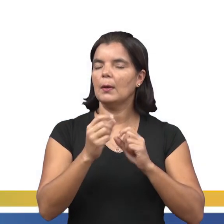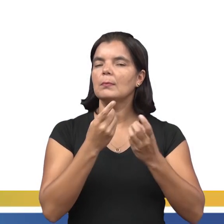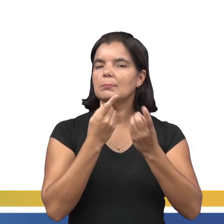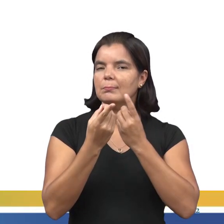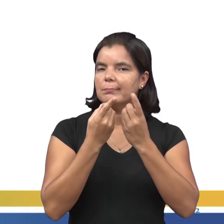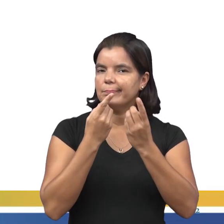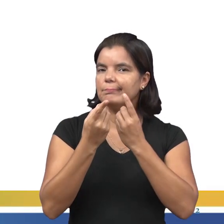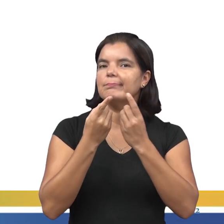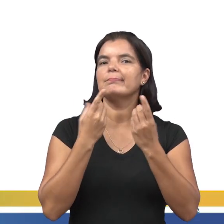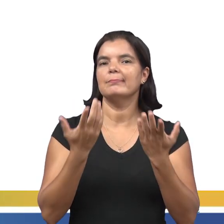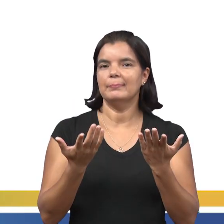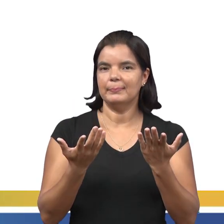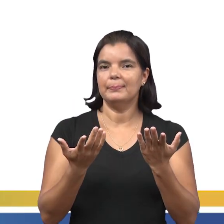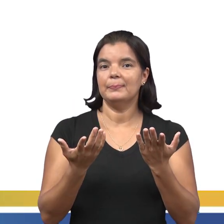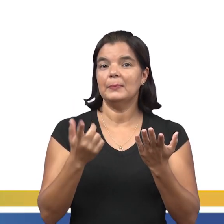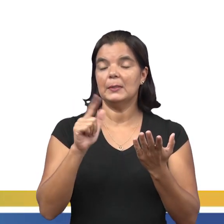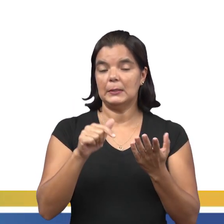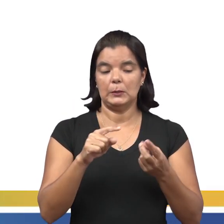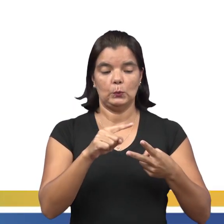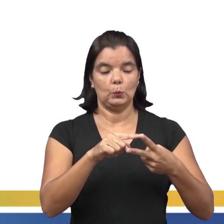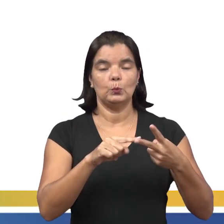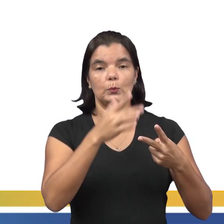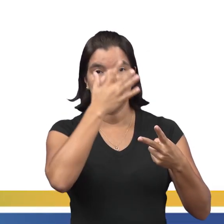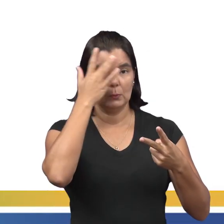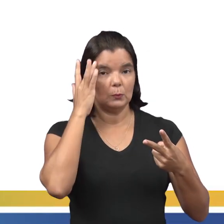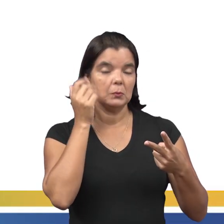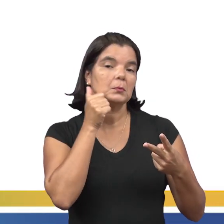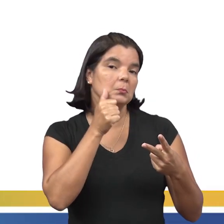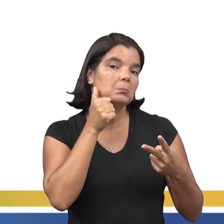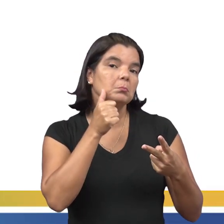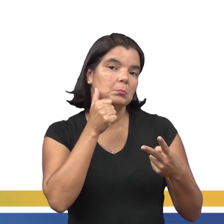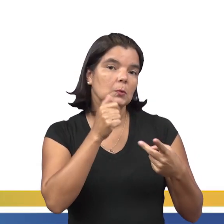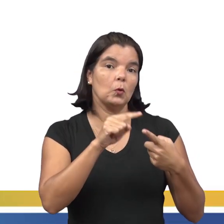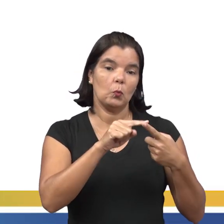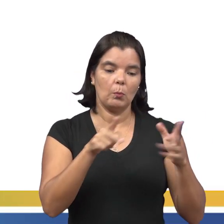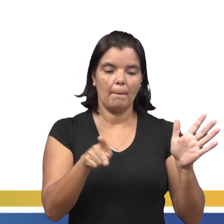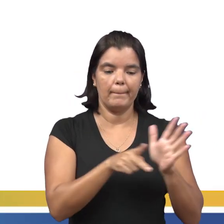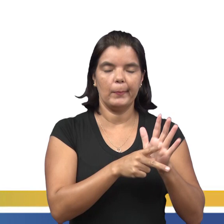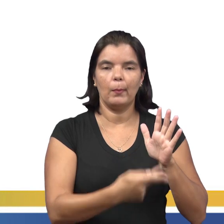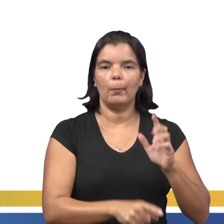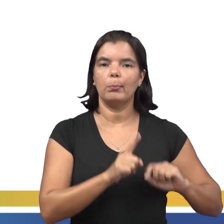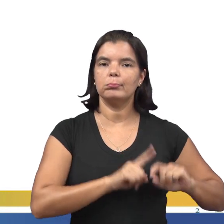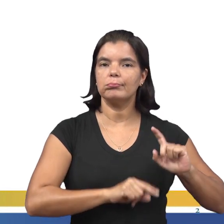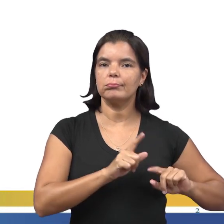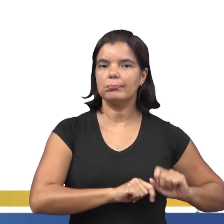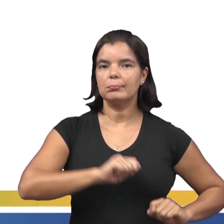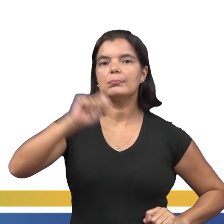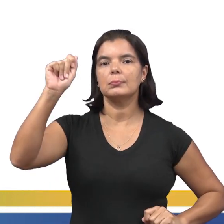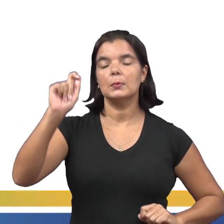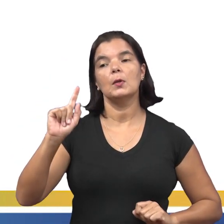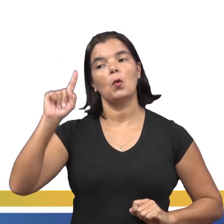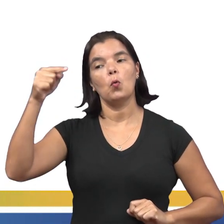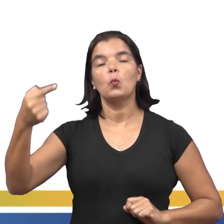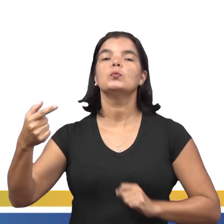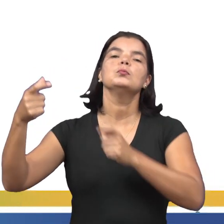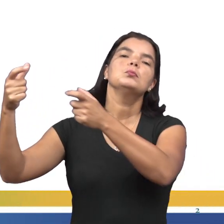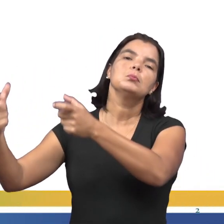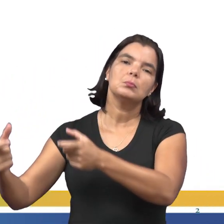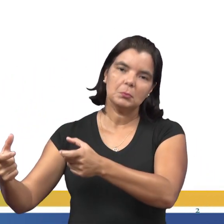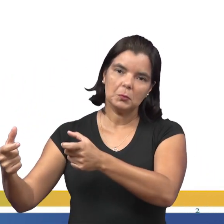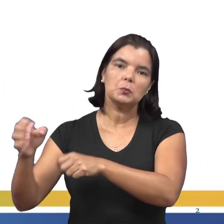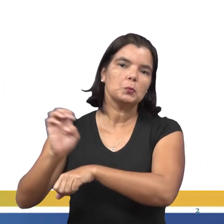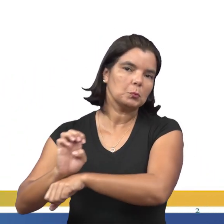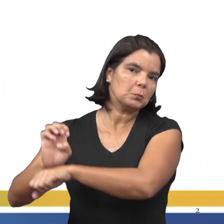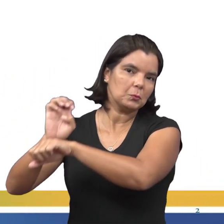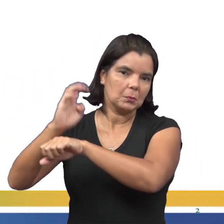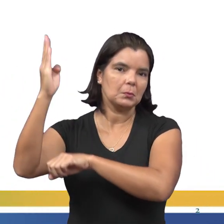imagine que é um diálogo entre duas moças, uma está aqui no Acre e outra se encontra em algum estado